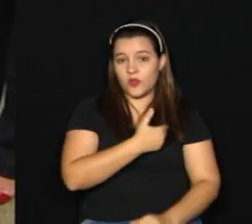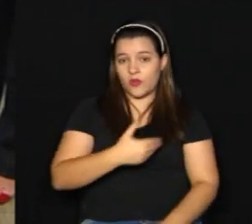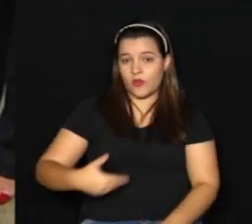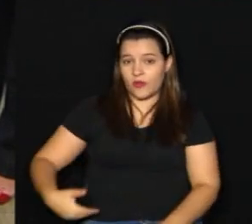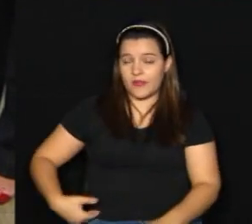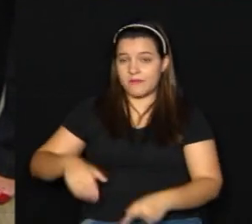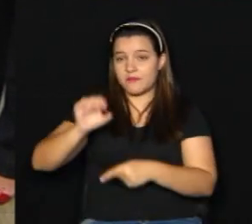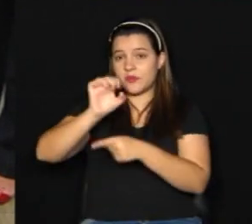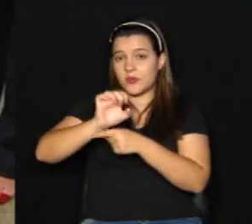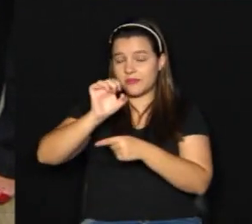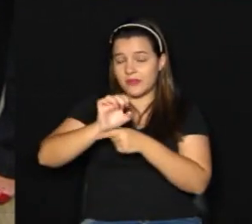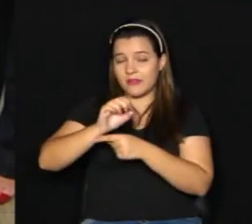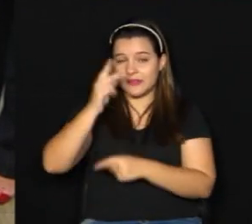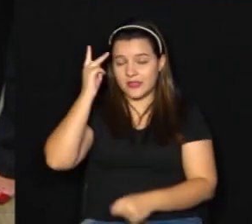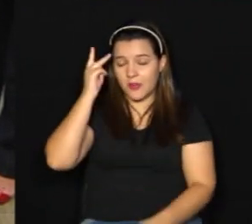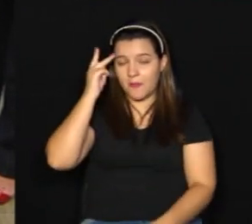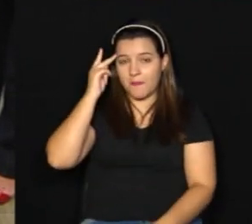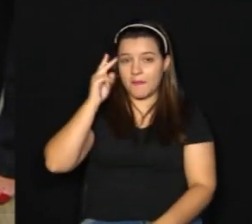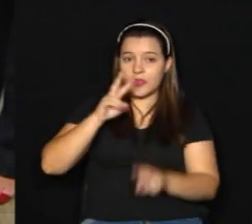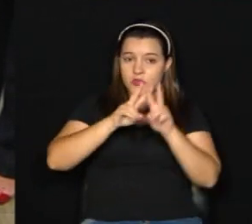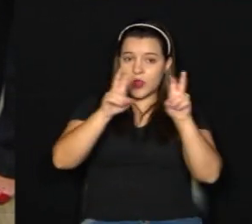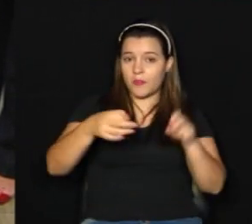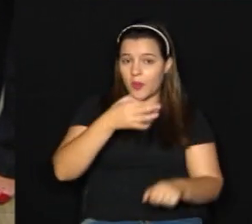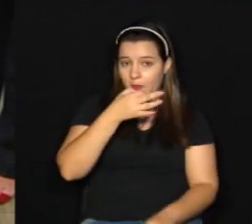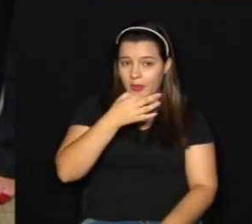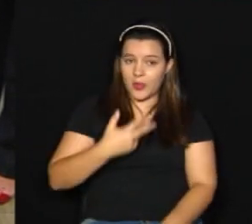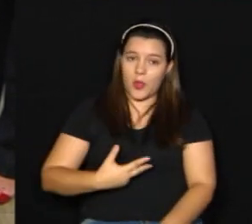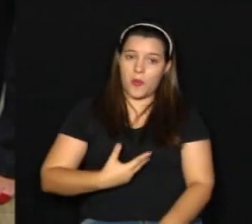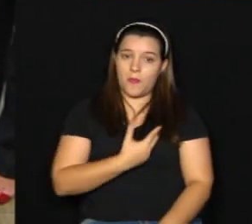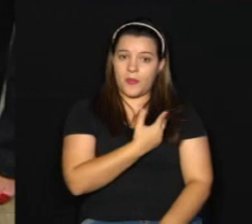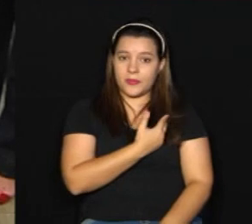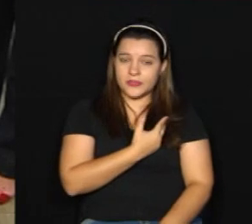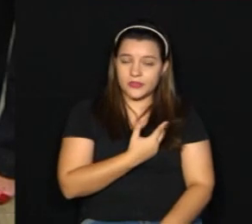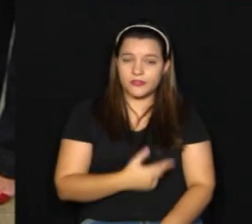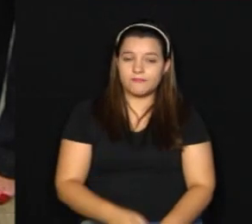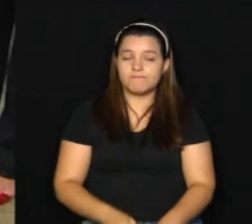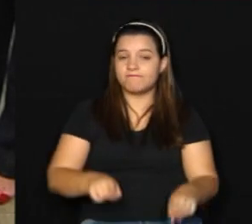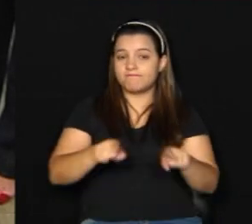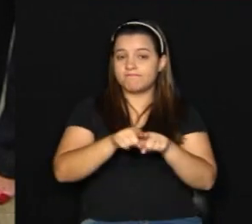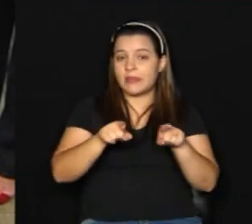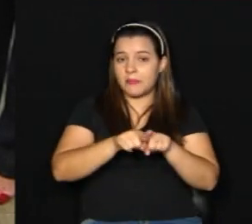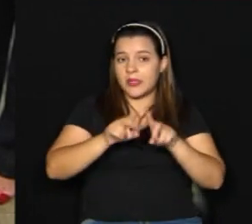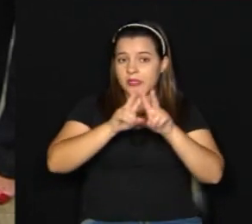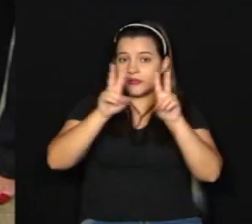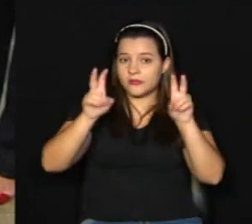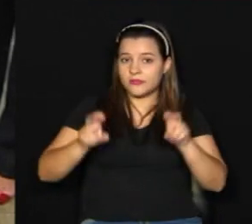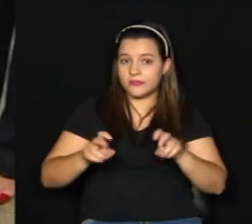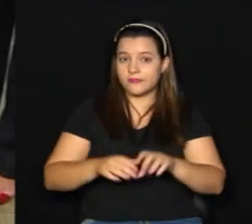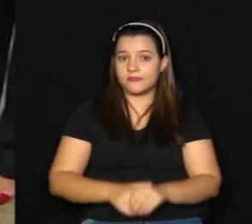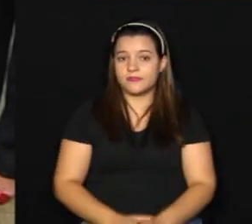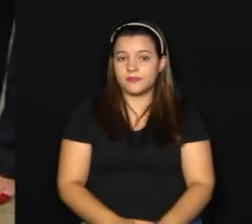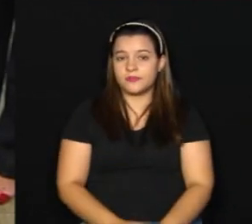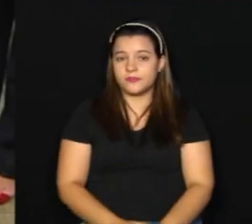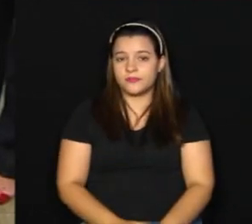para se posicionar a respeito das cirurgias eletivas e também dessa questão de não